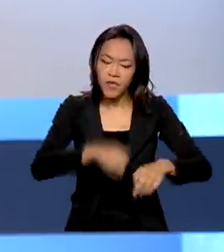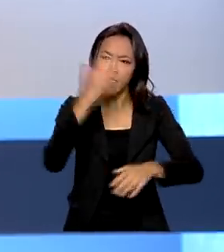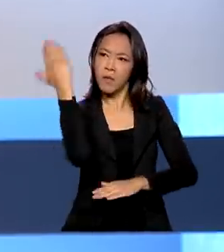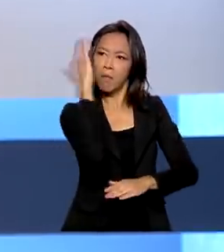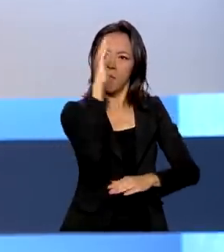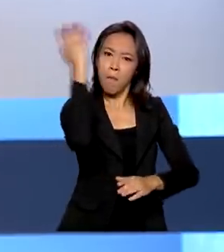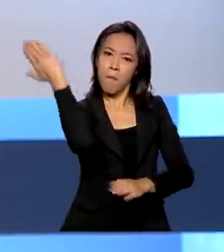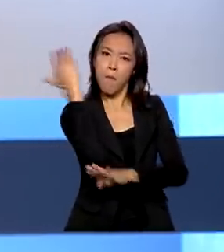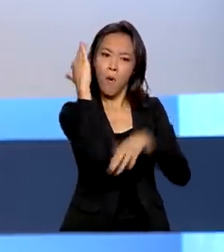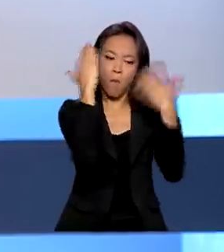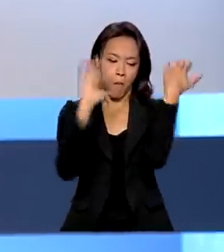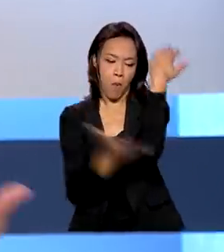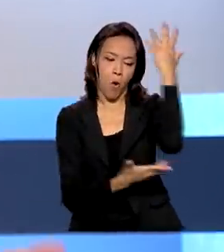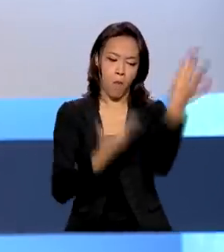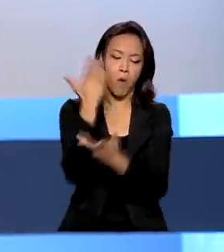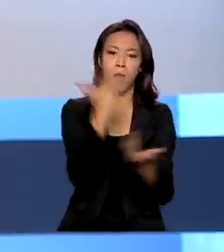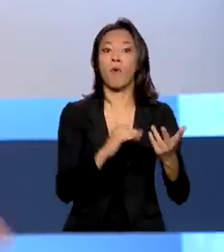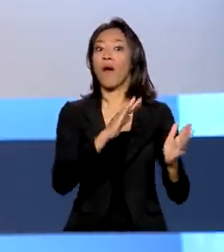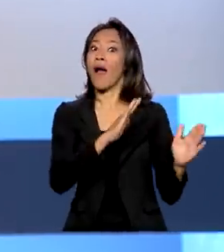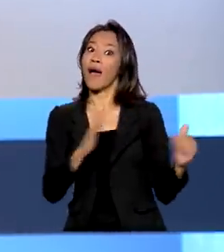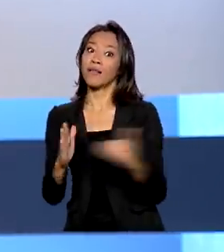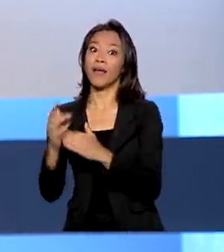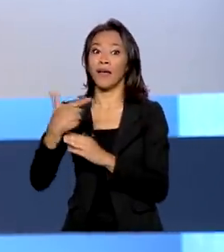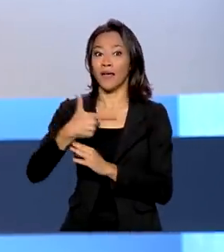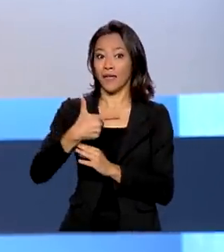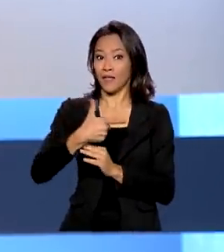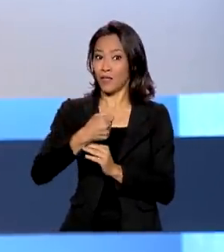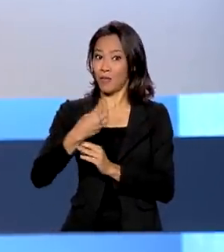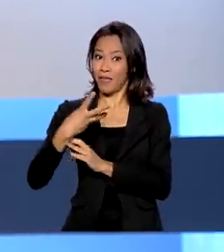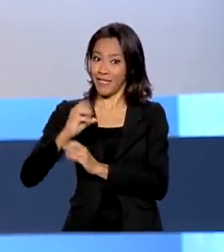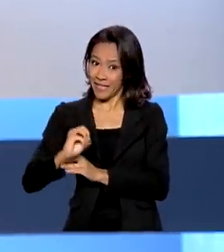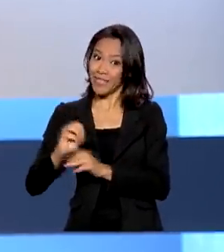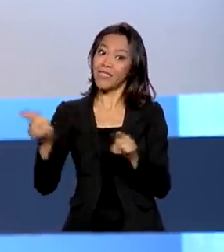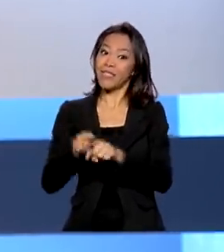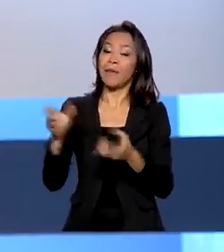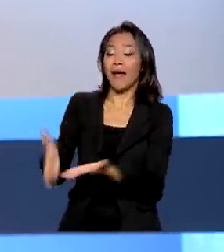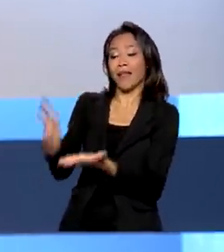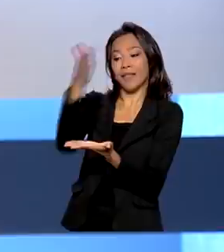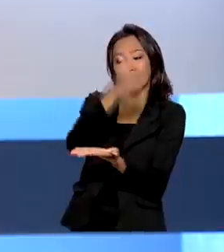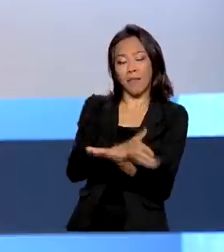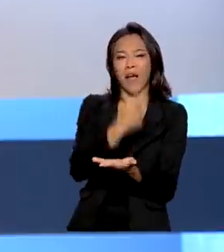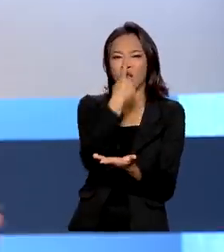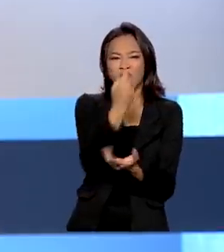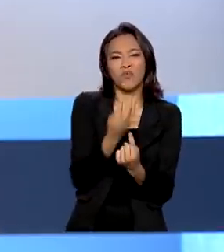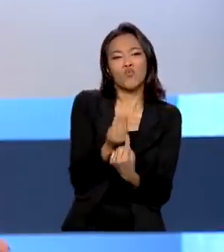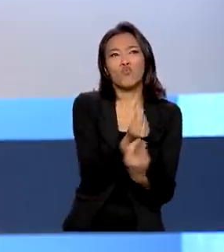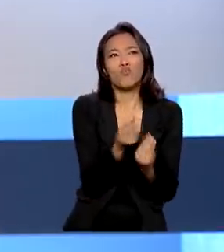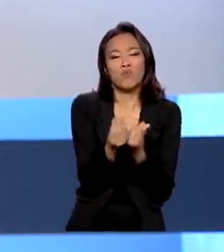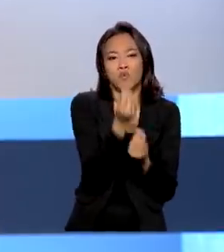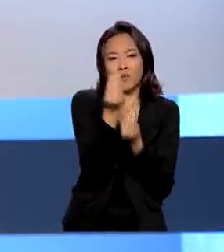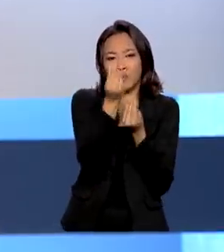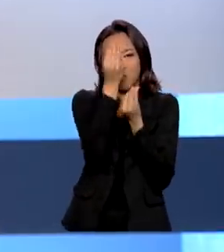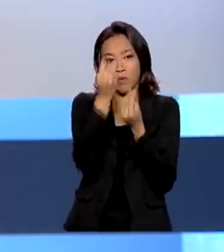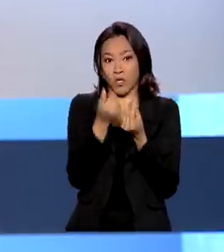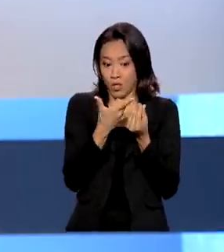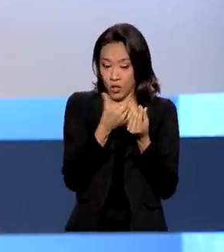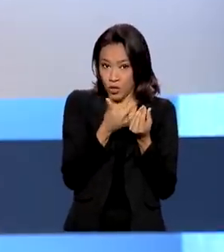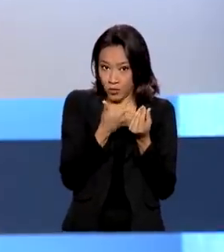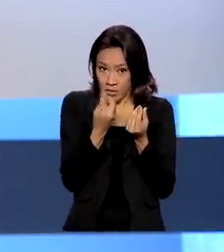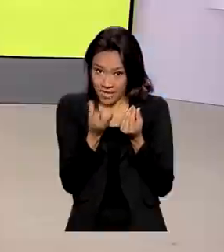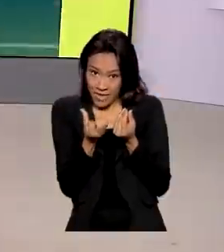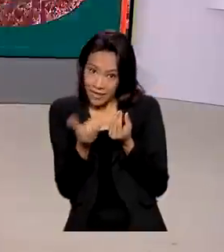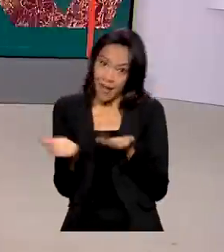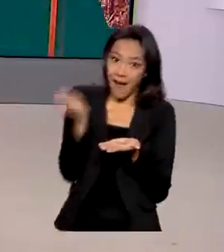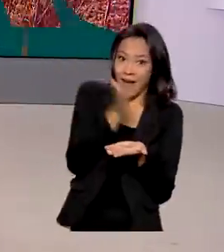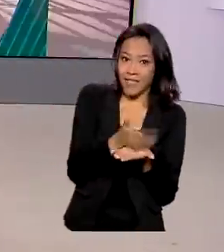ilegal na Amazônia até 2030 e antecipar a neutralidade de emissão de carbono de 2060 para 2050.